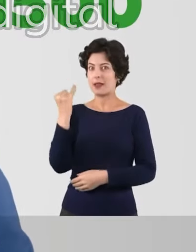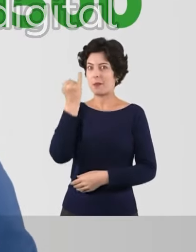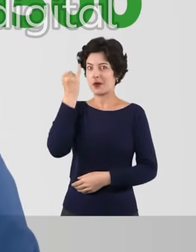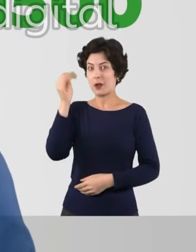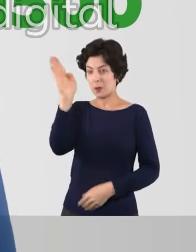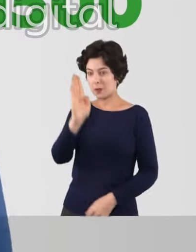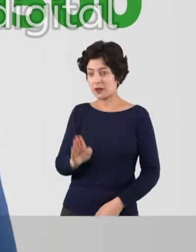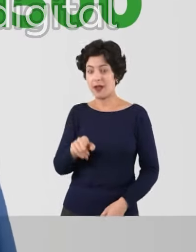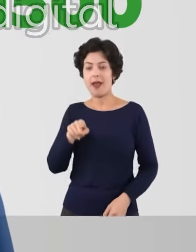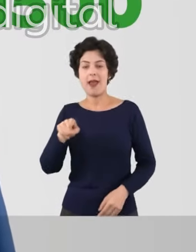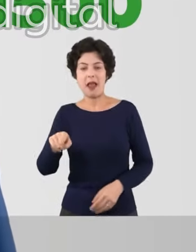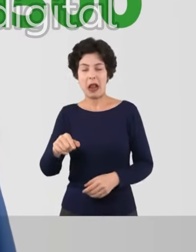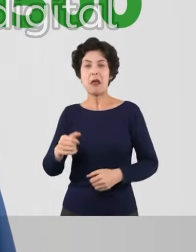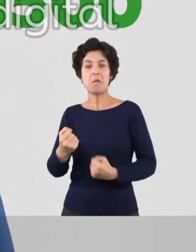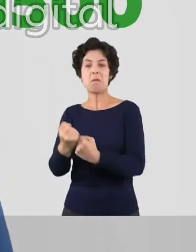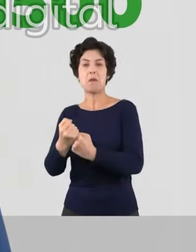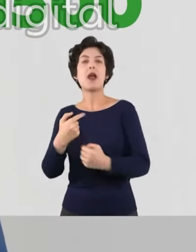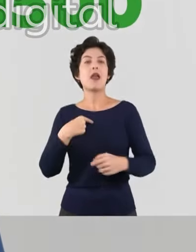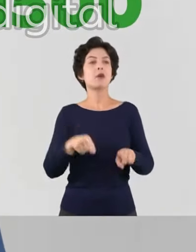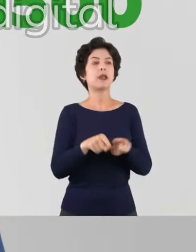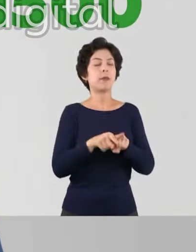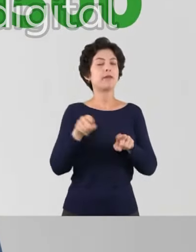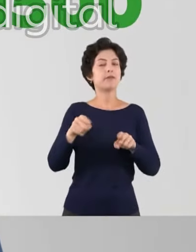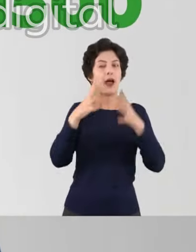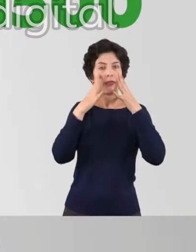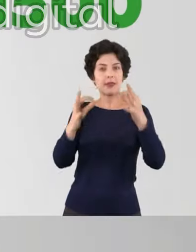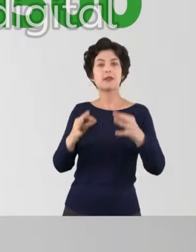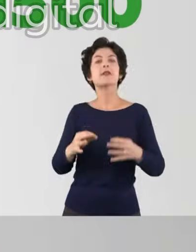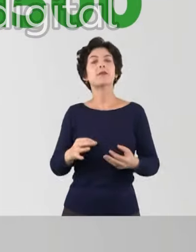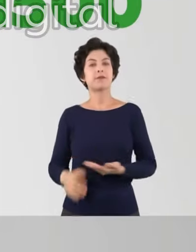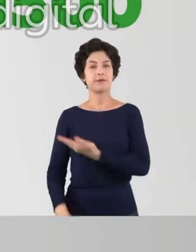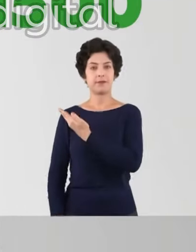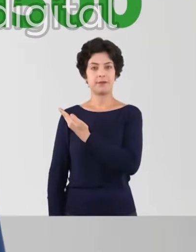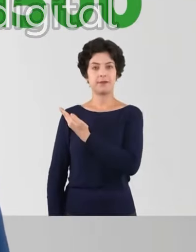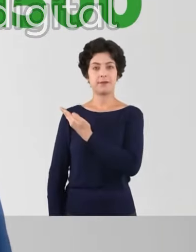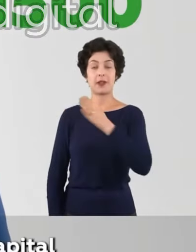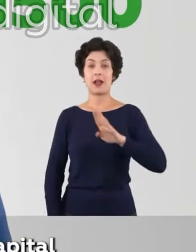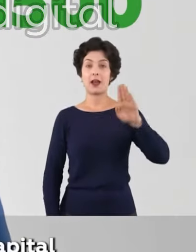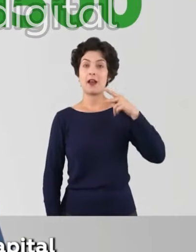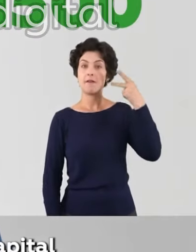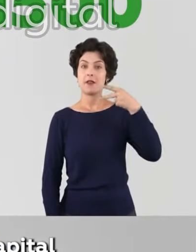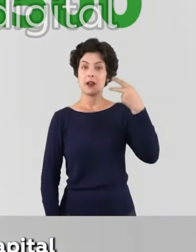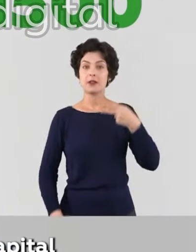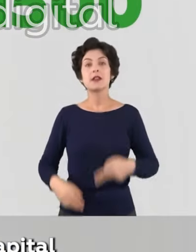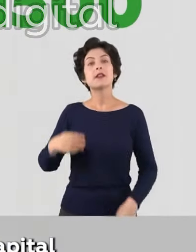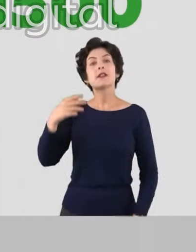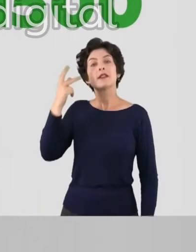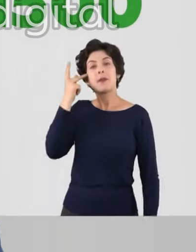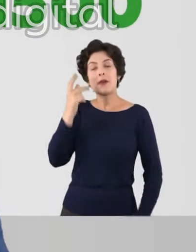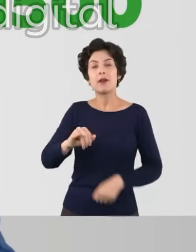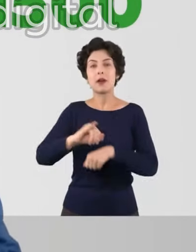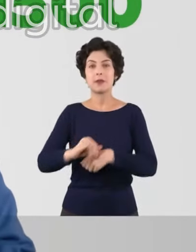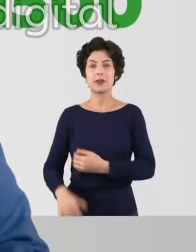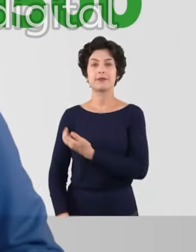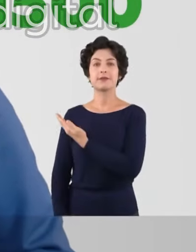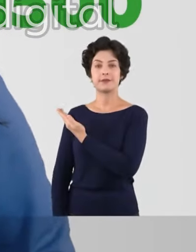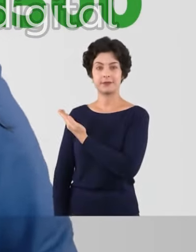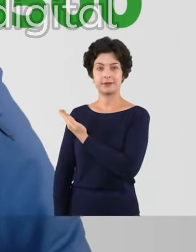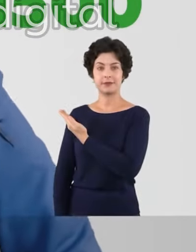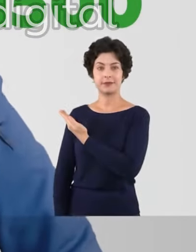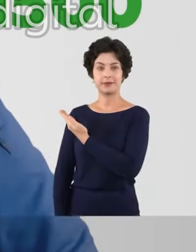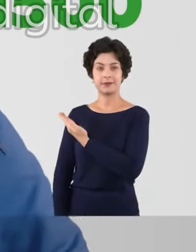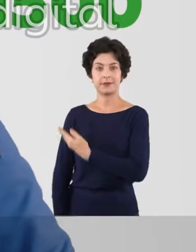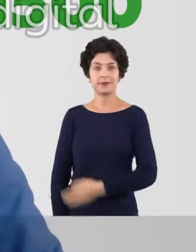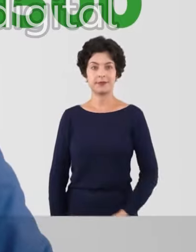de todo o Brasil? Se ele está nesta briga, eu tenho que estar também. Meu nome é Janaína Pascoal, sou candidata a vereadora em São Paulo, capital, e o meu número